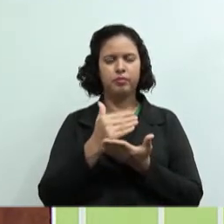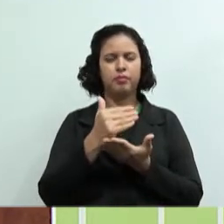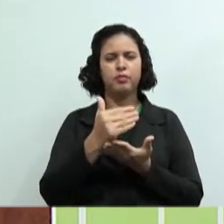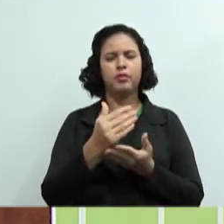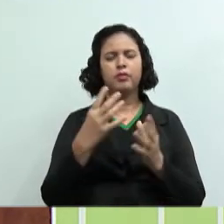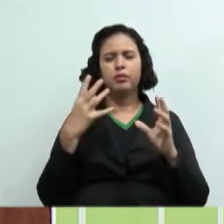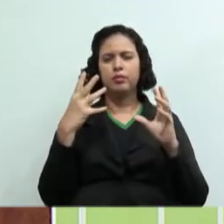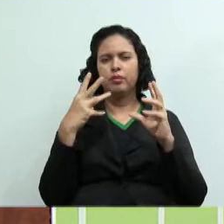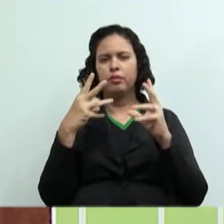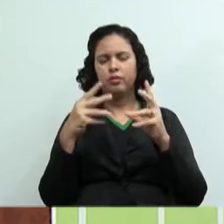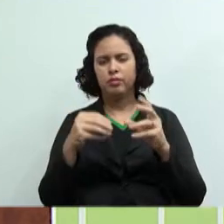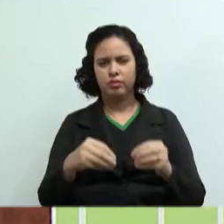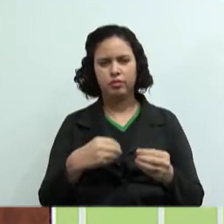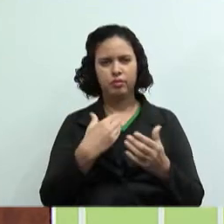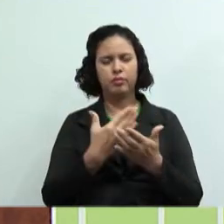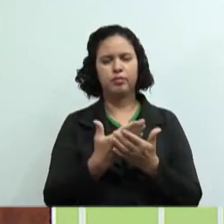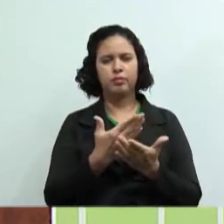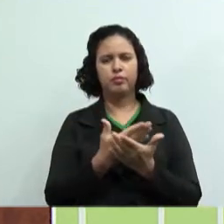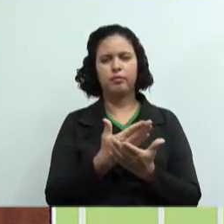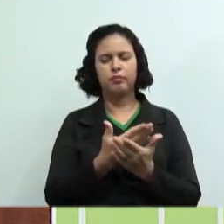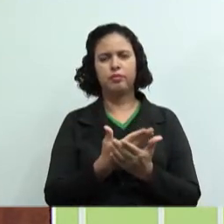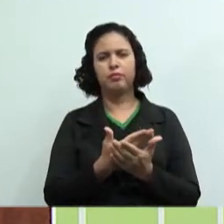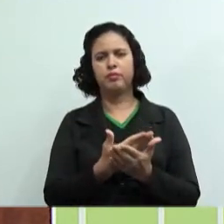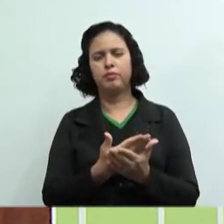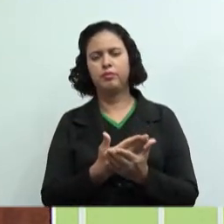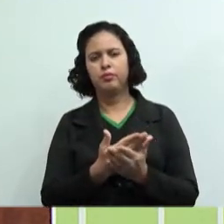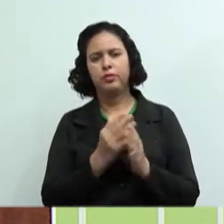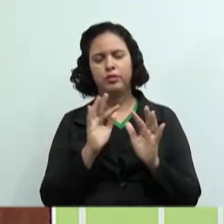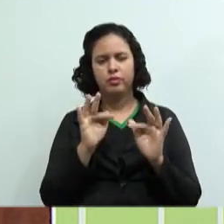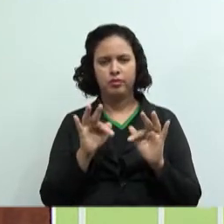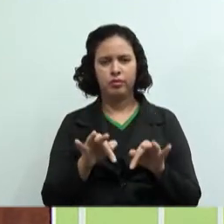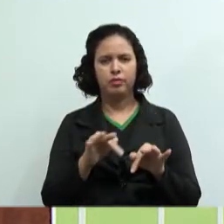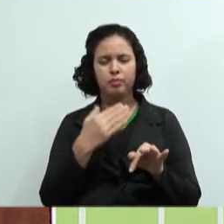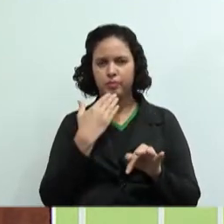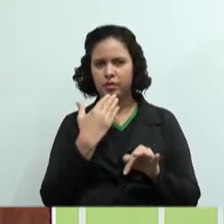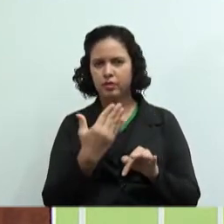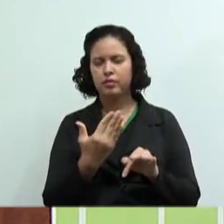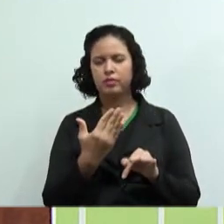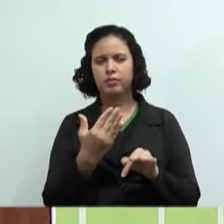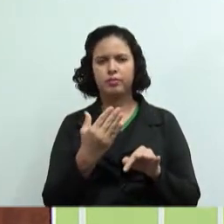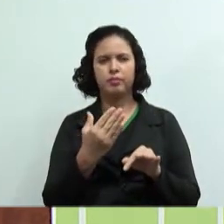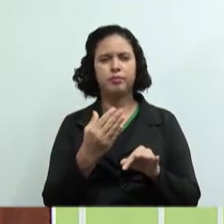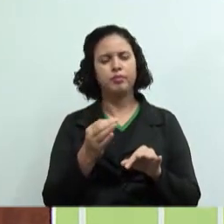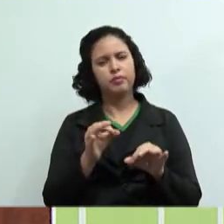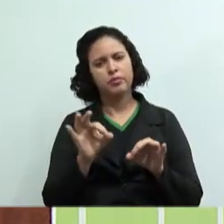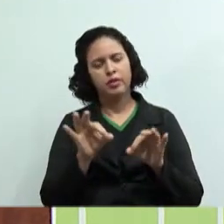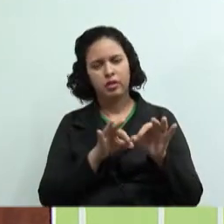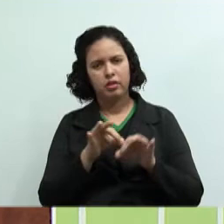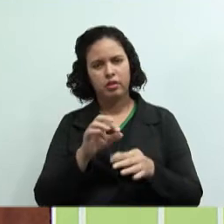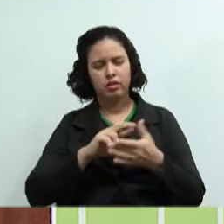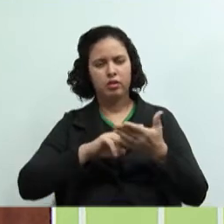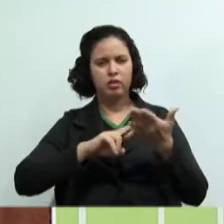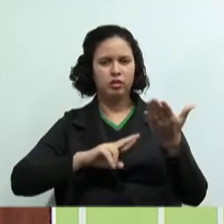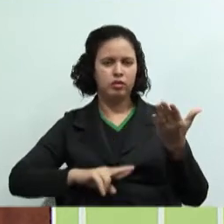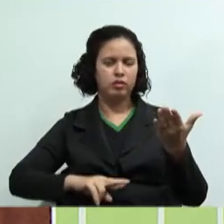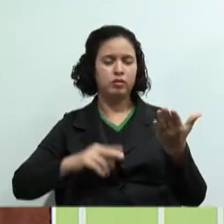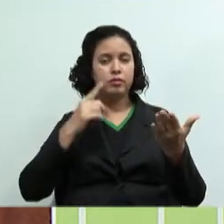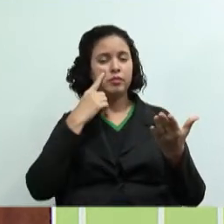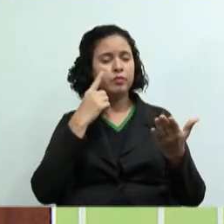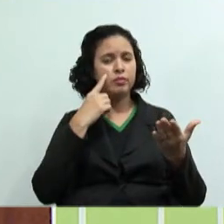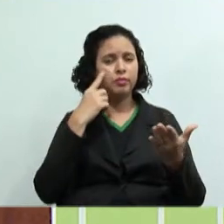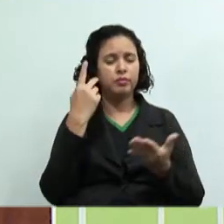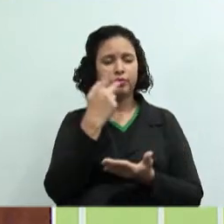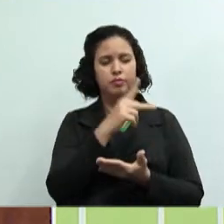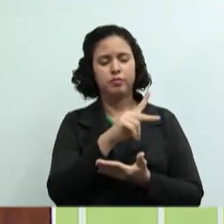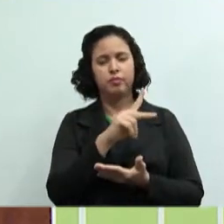todo esse levantamento, aí vocês lá no finalzinho pedem, elaborem um relatório verificando se essas cooperativas